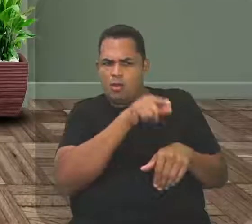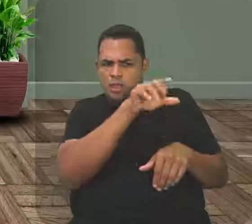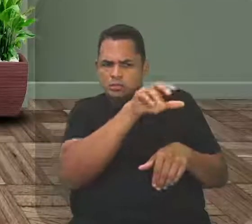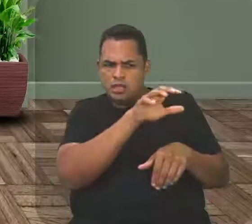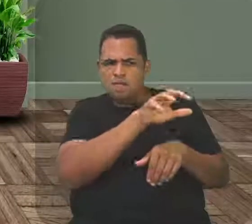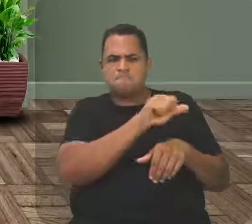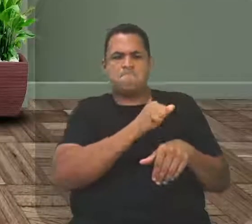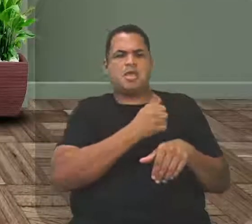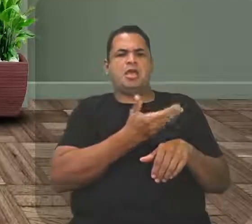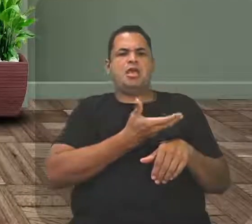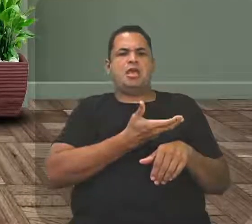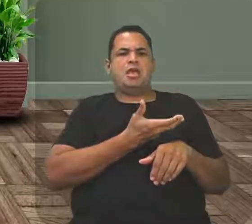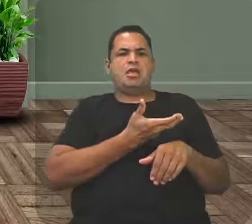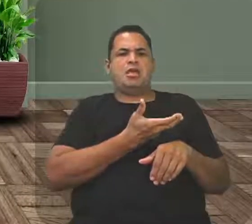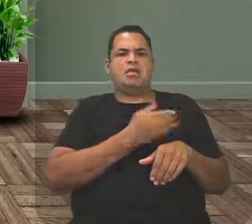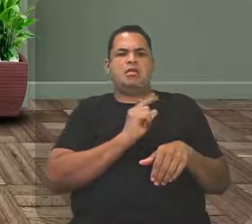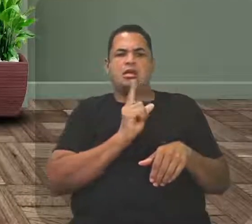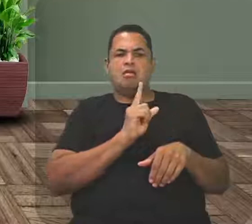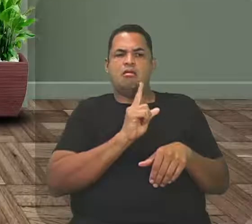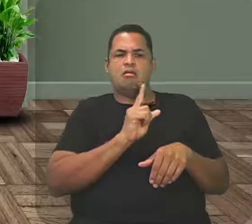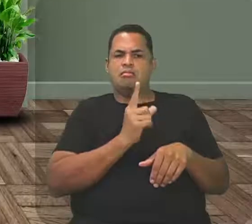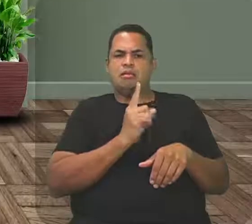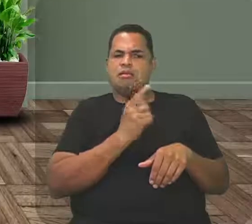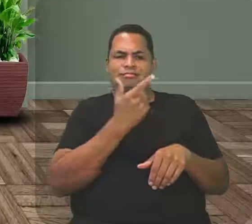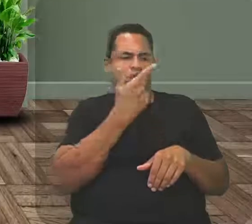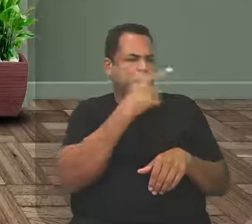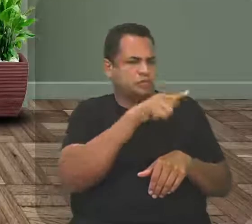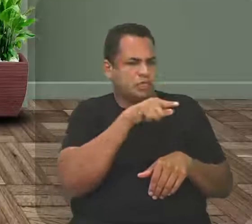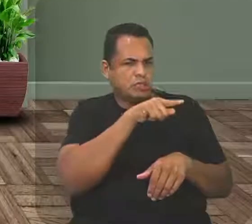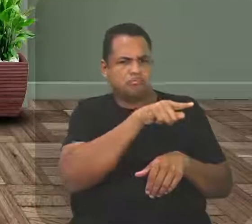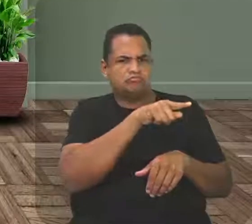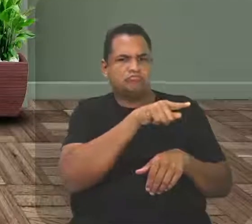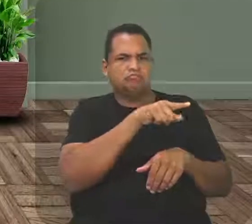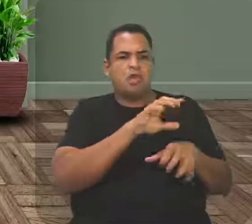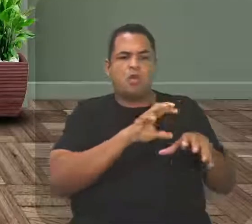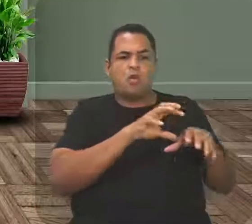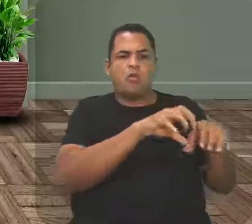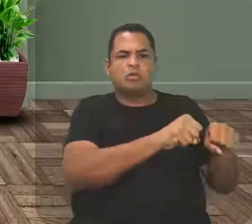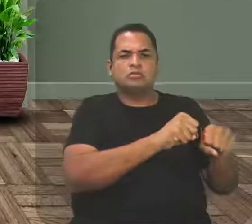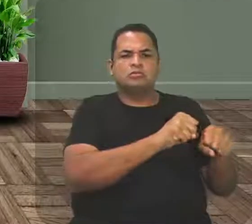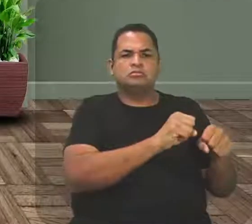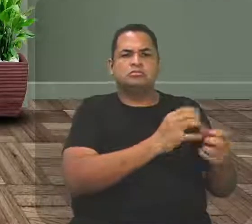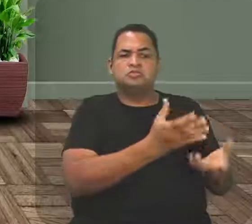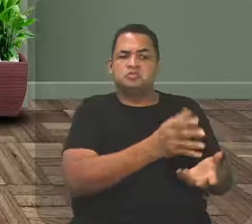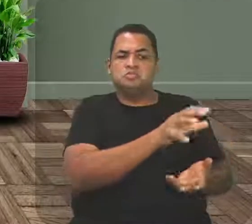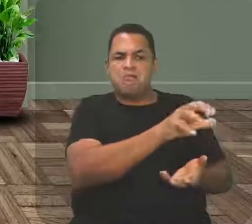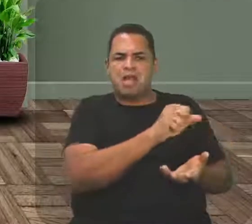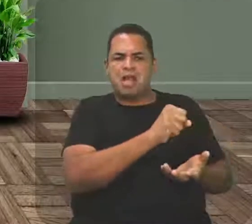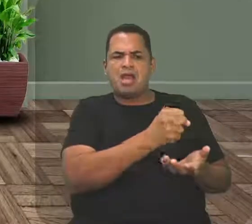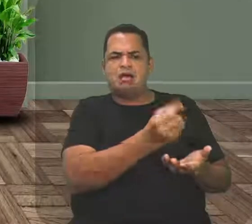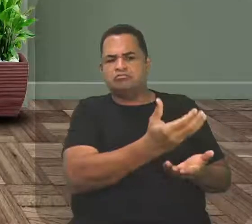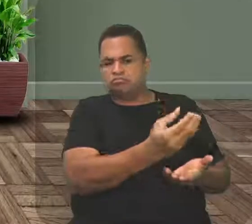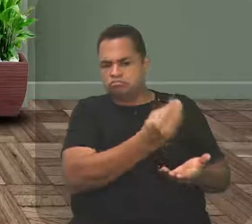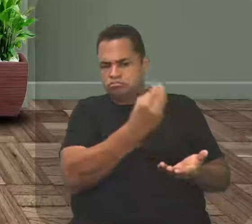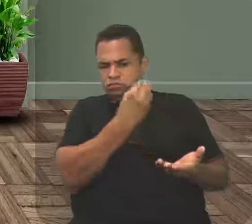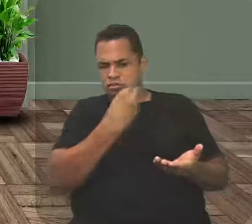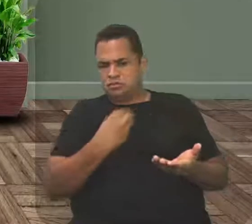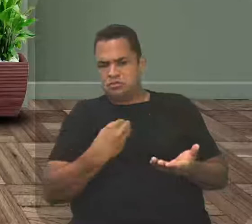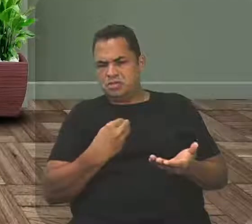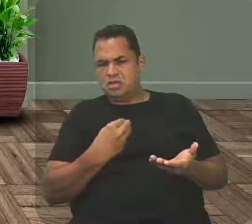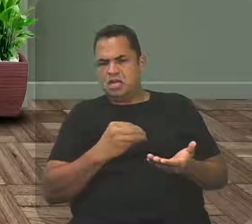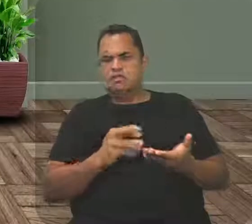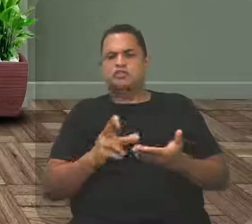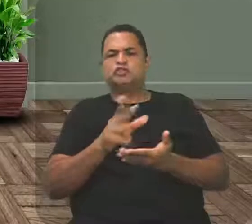Eles foram lá, não conseguiram conquistar Jerusalém, mas trouxeram diversos produtos que eles começaram a comercializar,